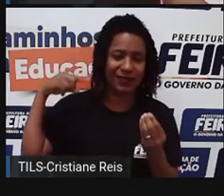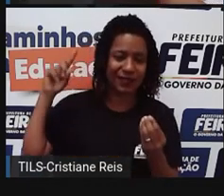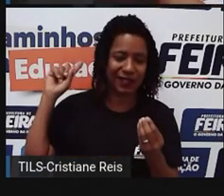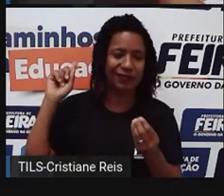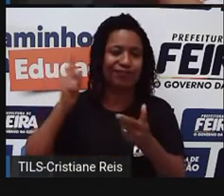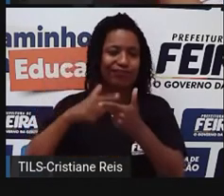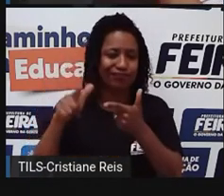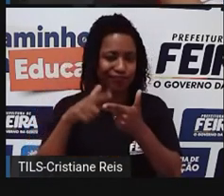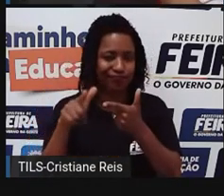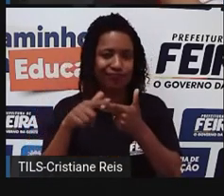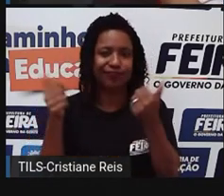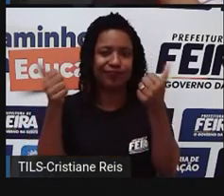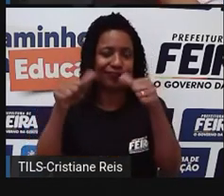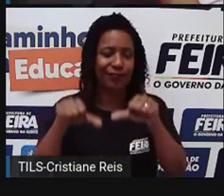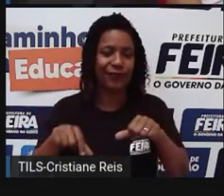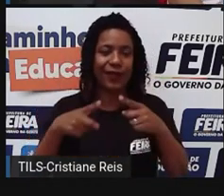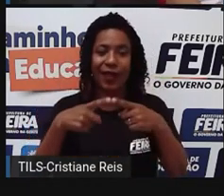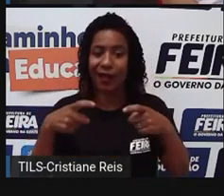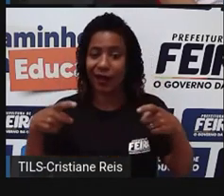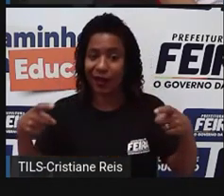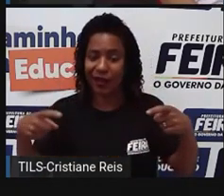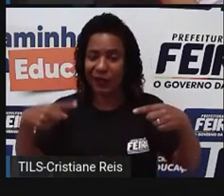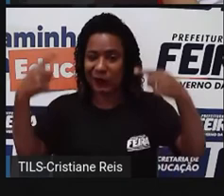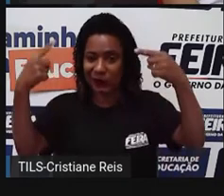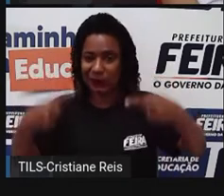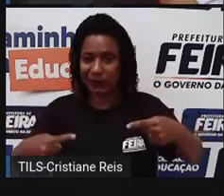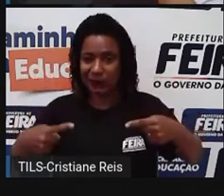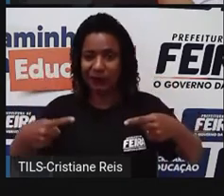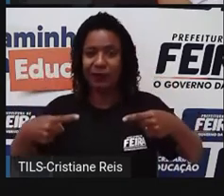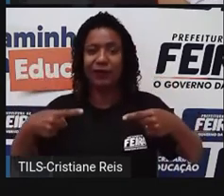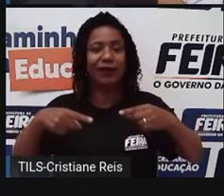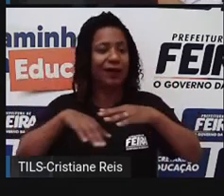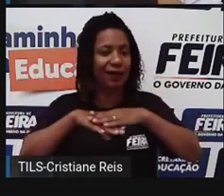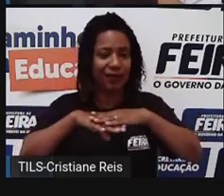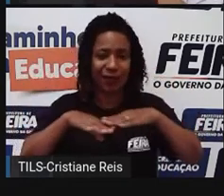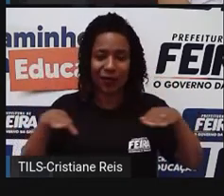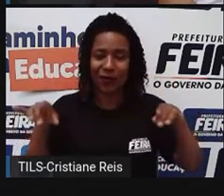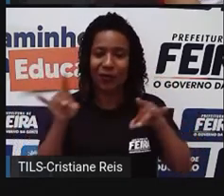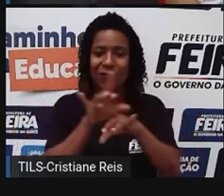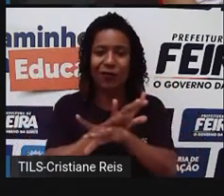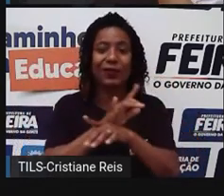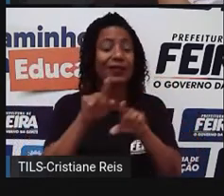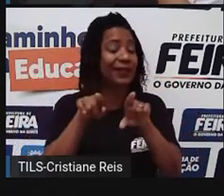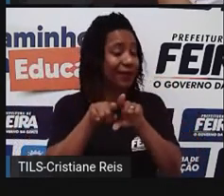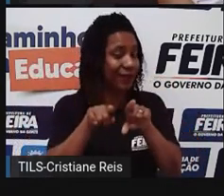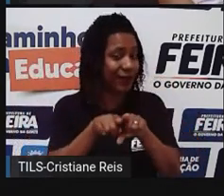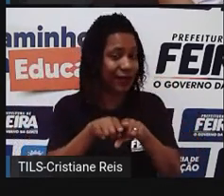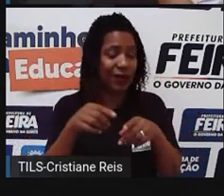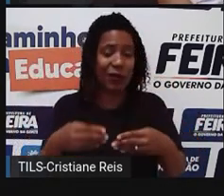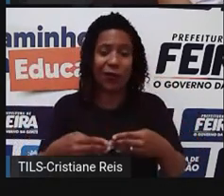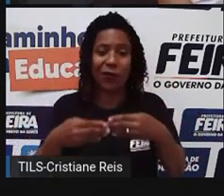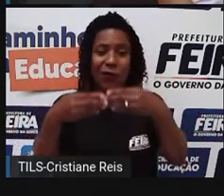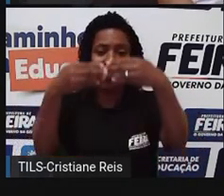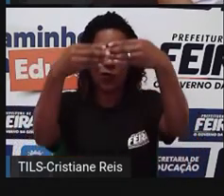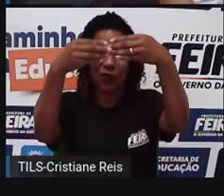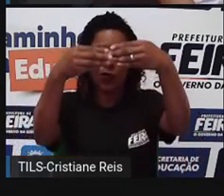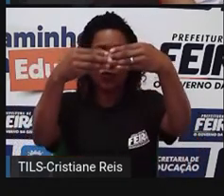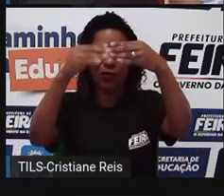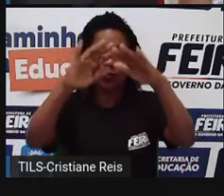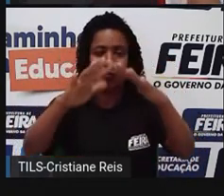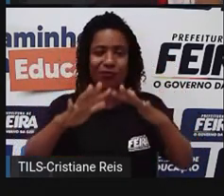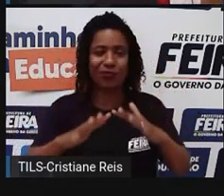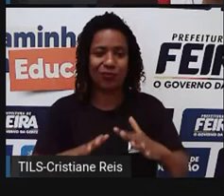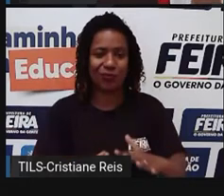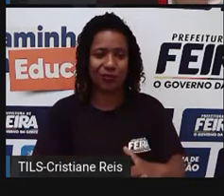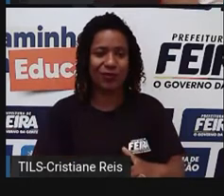o fim da Guerra Fria, outro momento também foi a queda do Muro de Berlim, o desmembramento, né, da